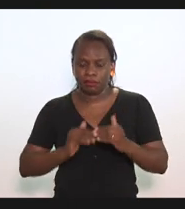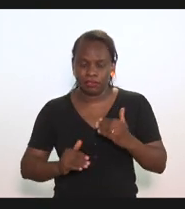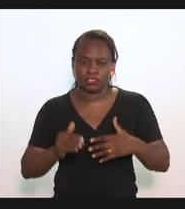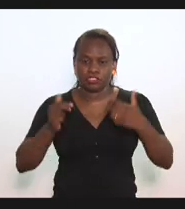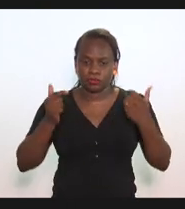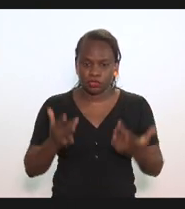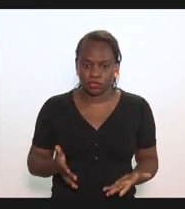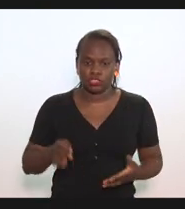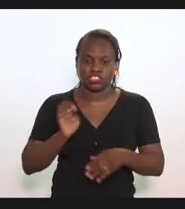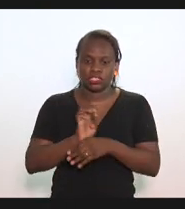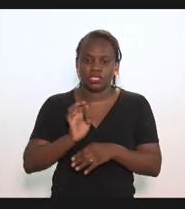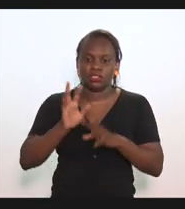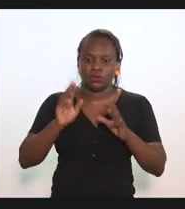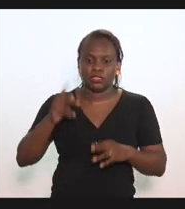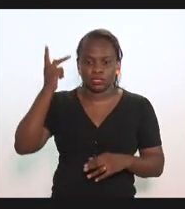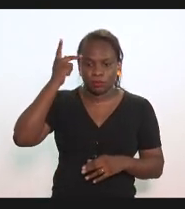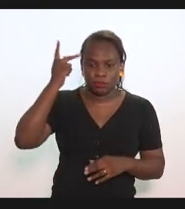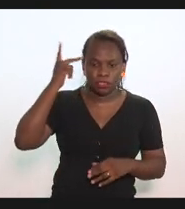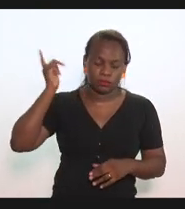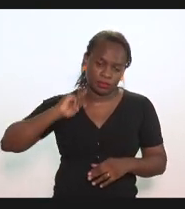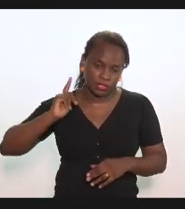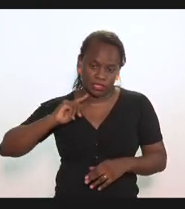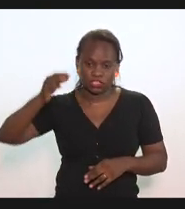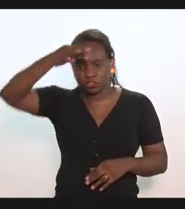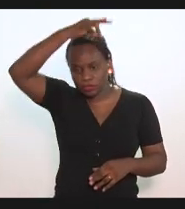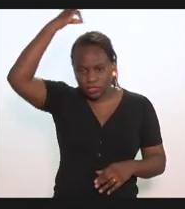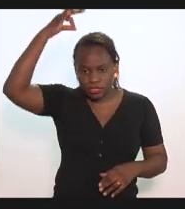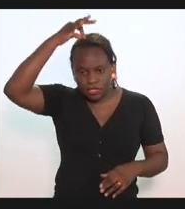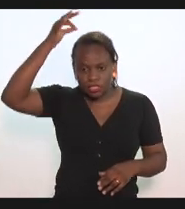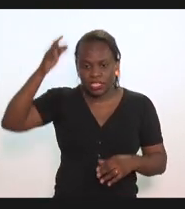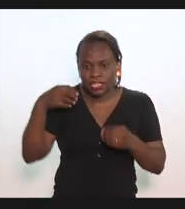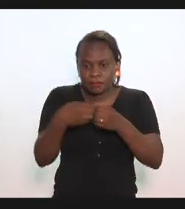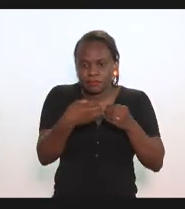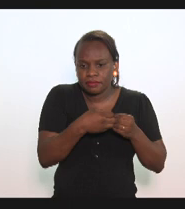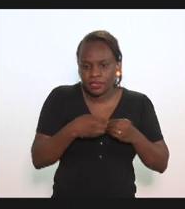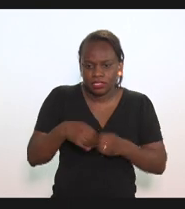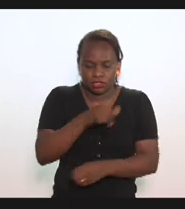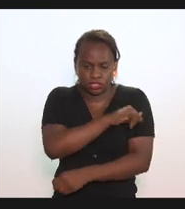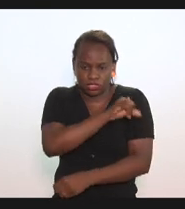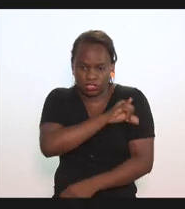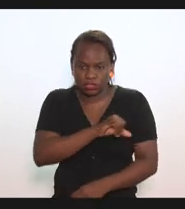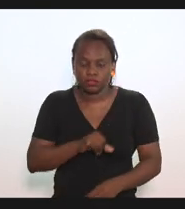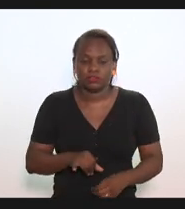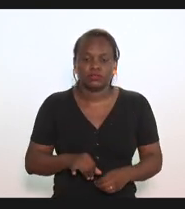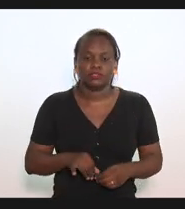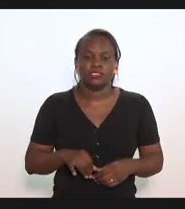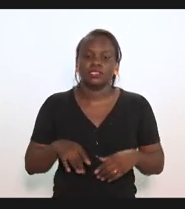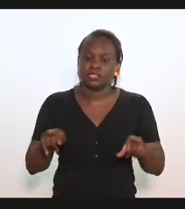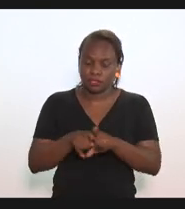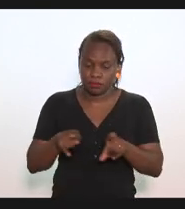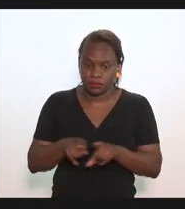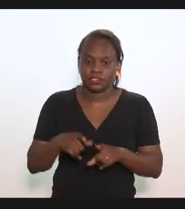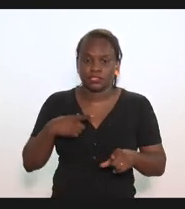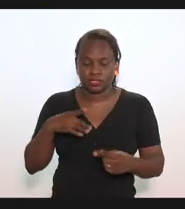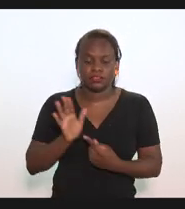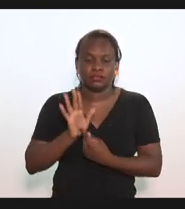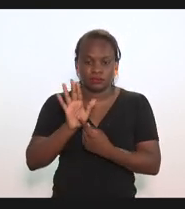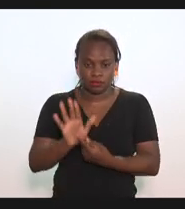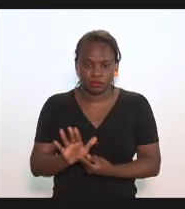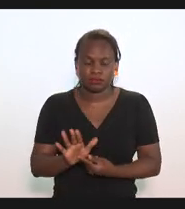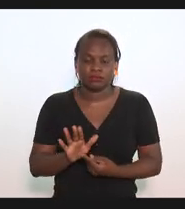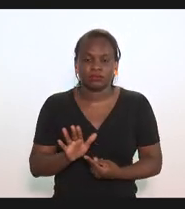Nivio, estados como São Paulo, Minas Gerais, Espírito Santo, que são vizinhos aí ao Rio de Janeiro, também apresentaram